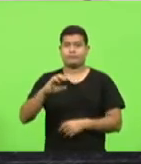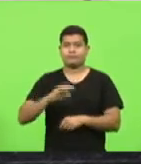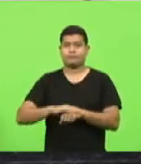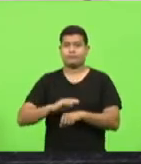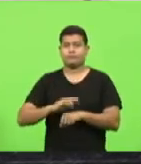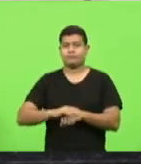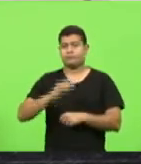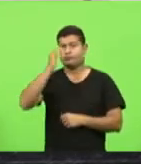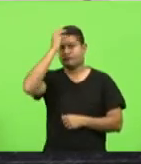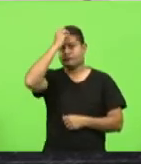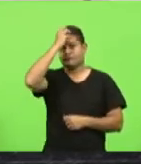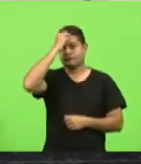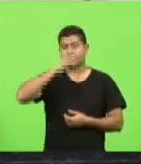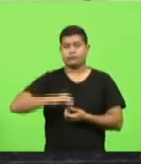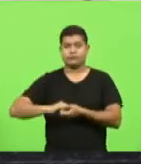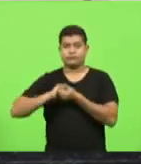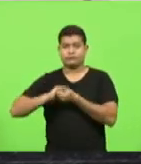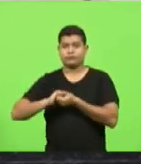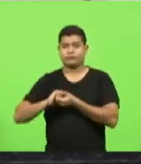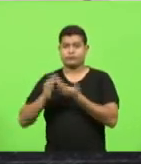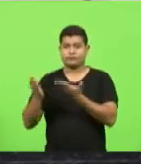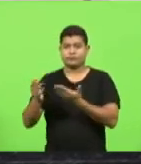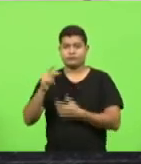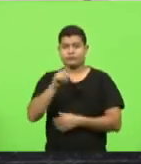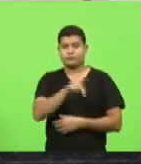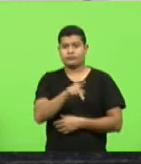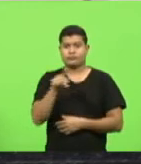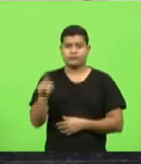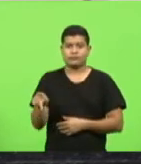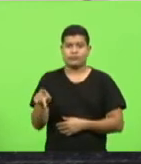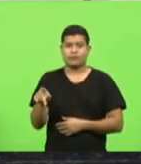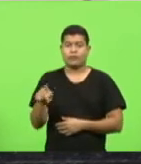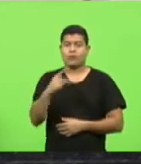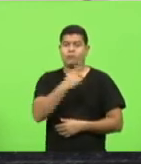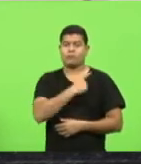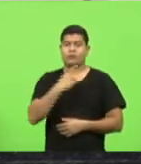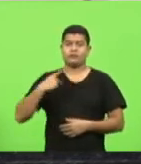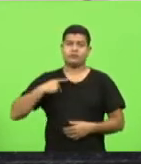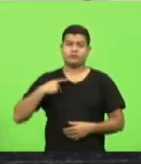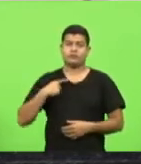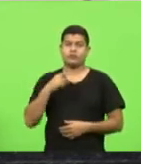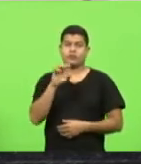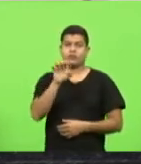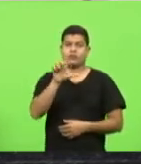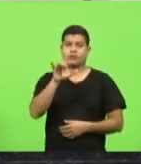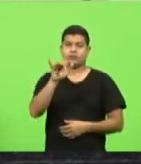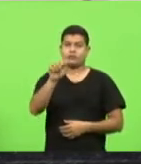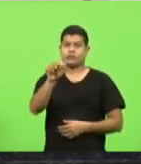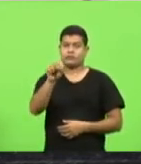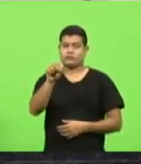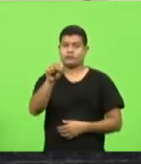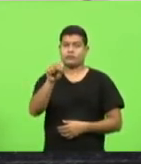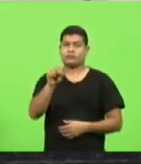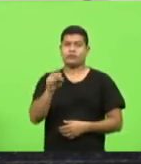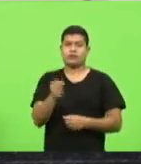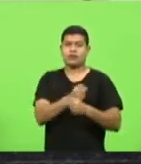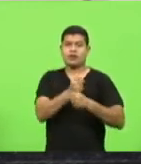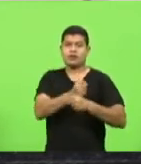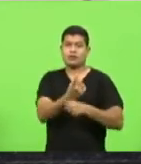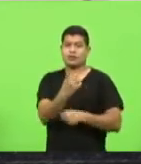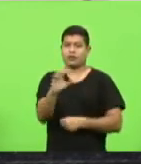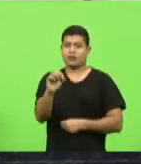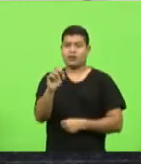Ismael dos Santos cumprimentando o pastor Elias Verlick pelos 10 anos à frente da igreja